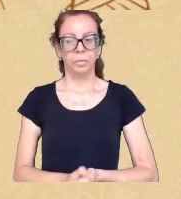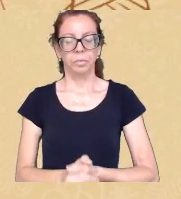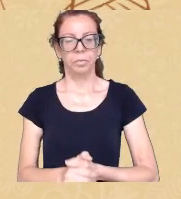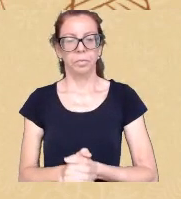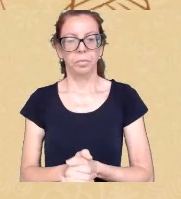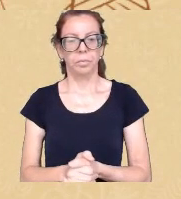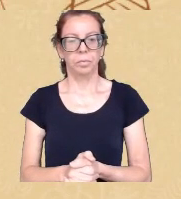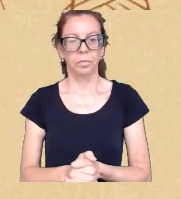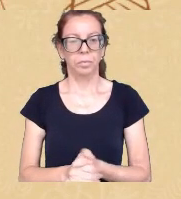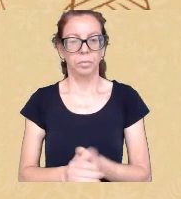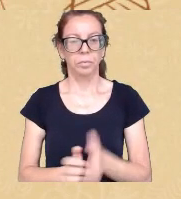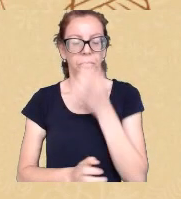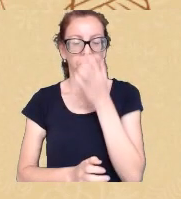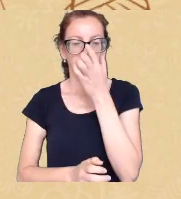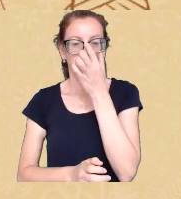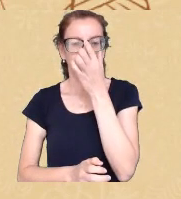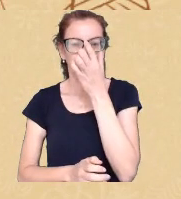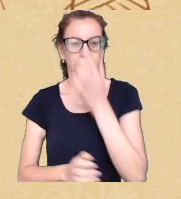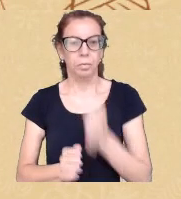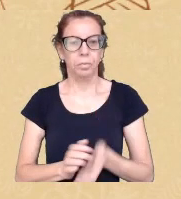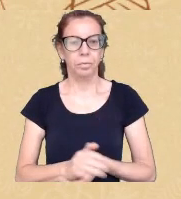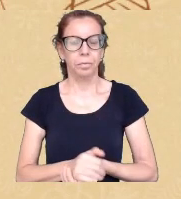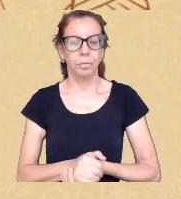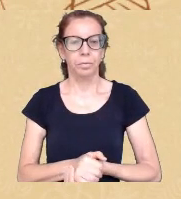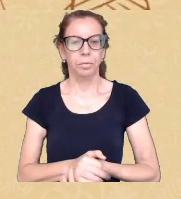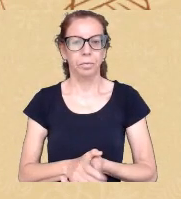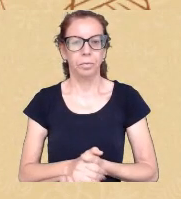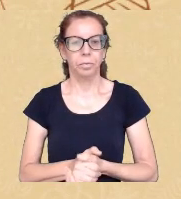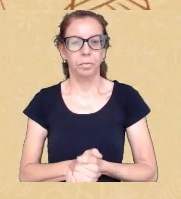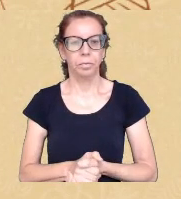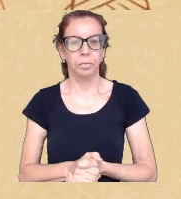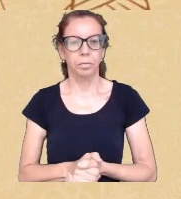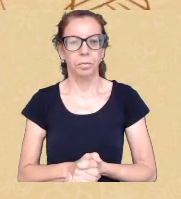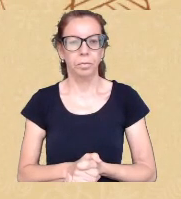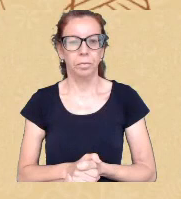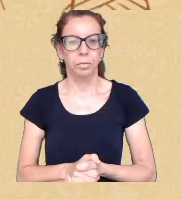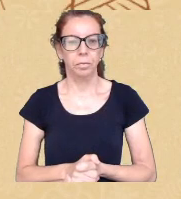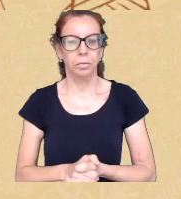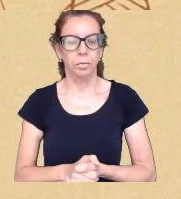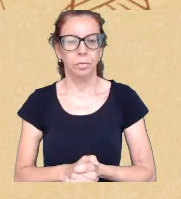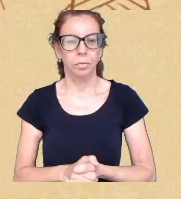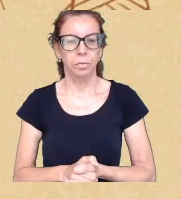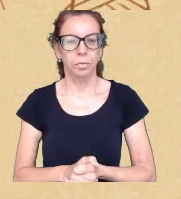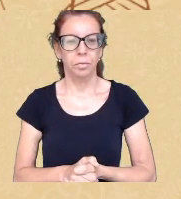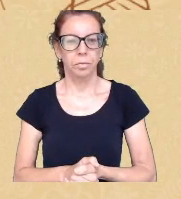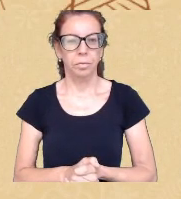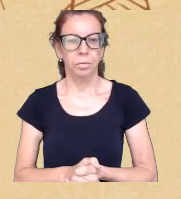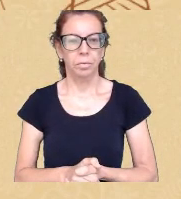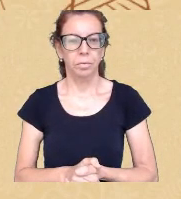Boa tarde a todos estou falando um pouquinho baixo porque eu peguei a influência